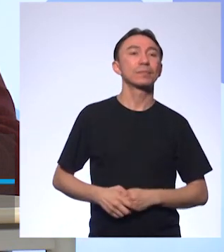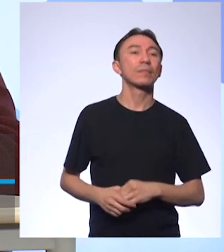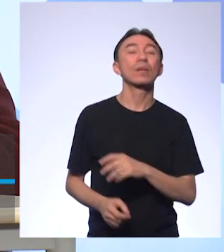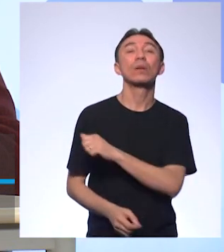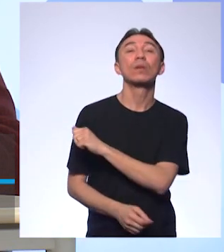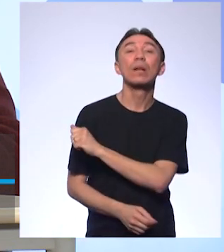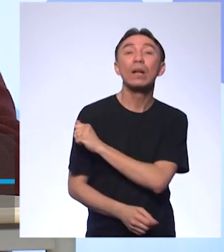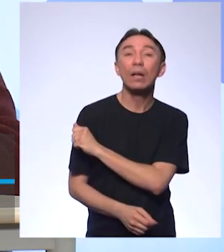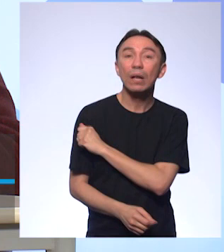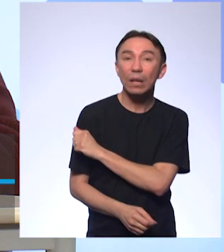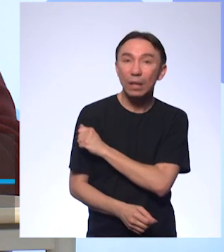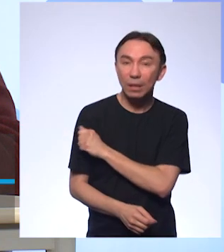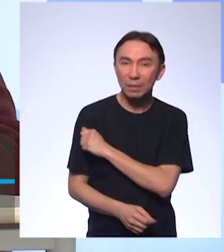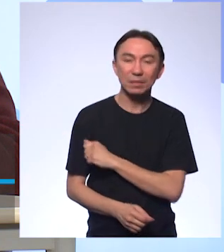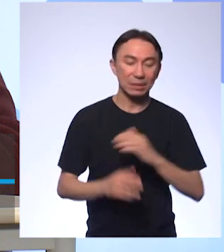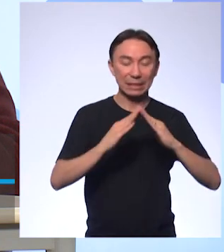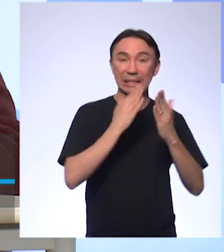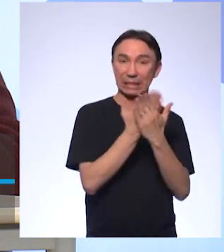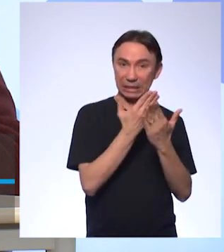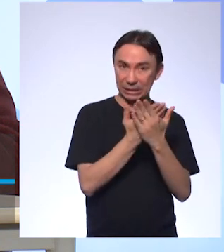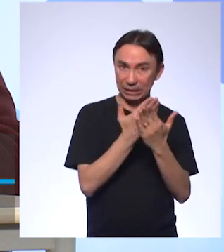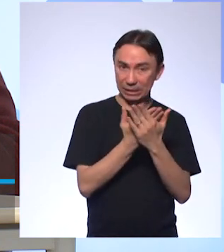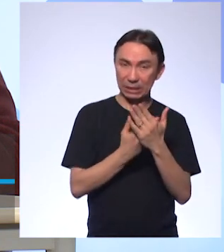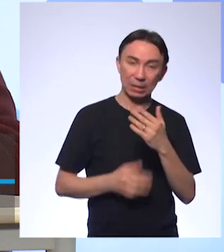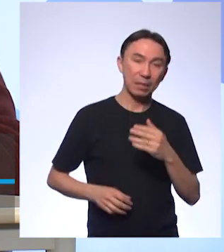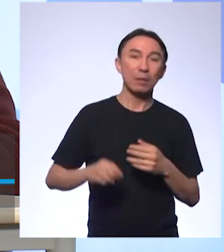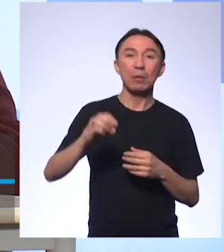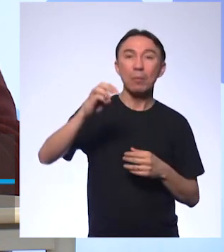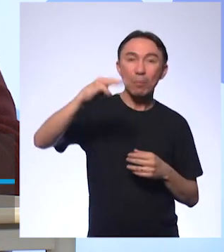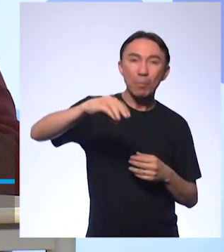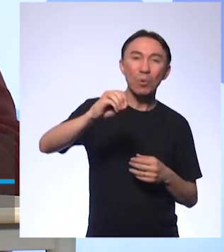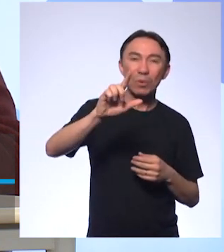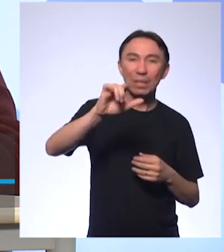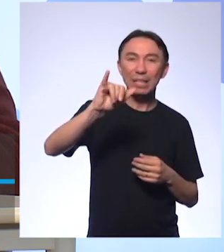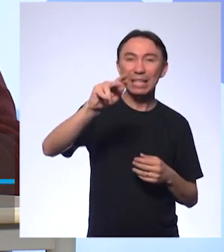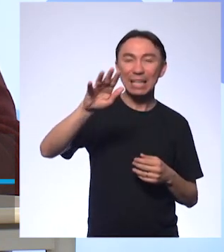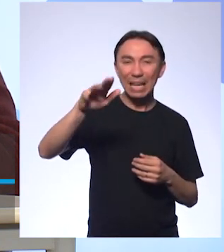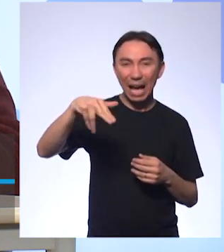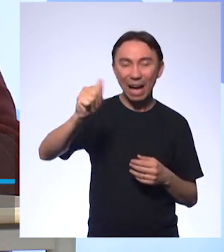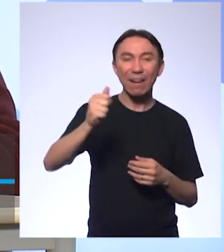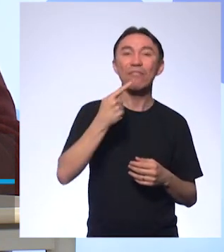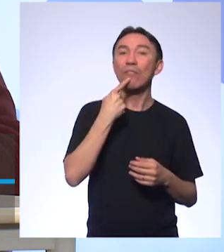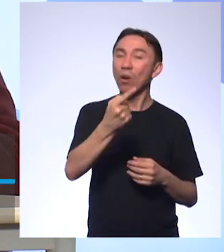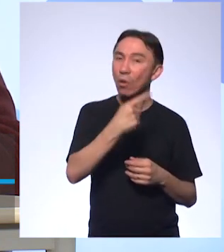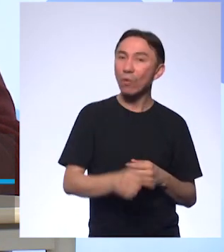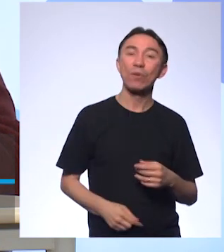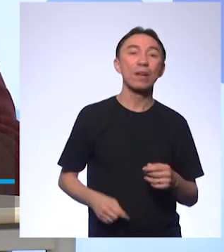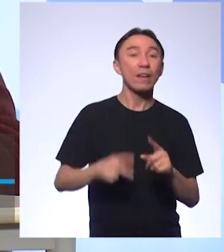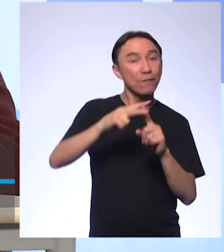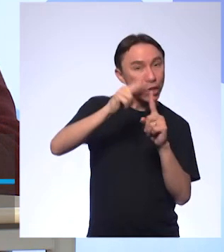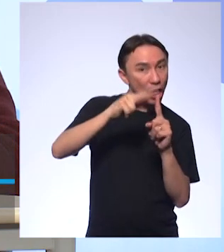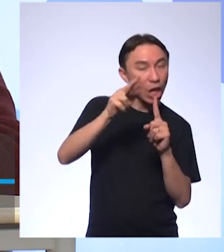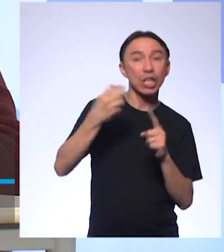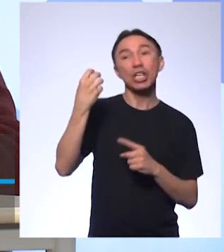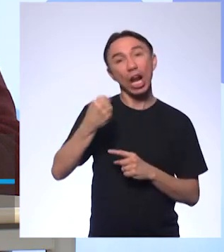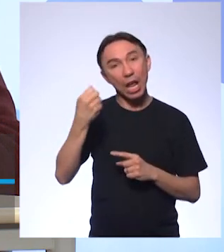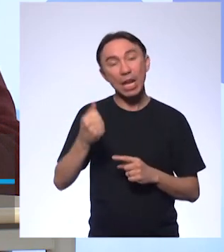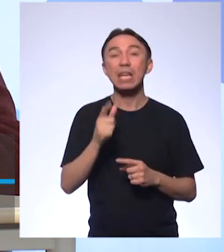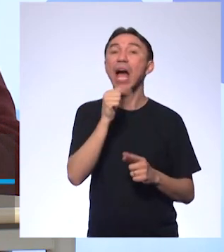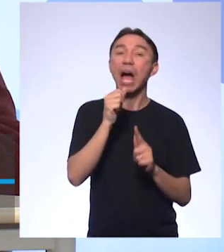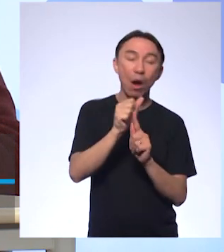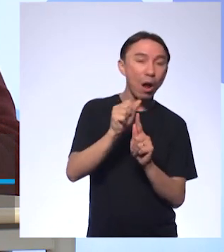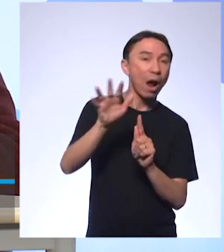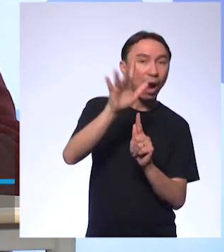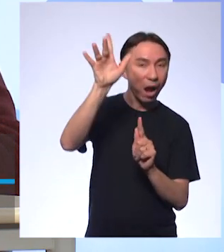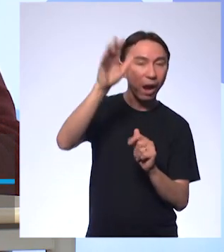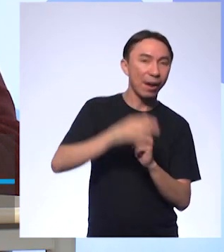Os alunos de Santa Salete, da escola estadual Francisco Molina, citaram refrigerante, leite e água com gás. Alcalina e clara